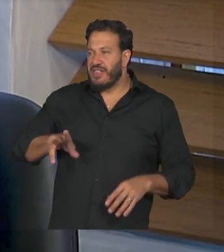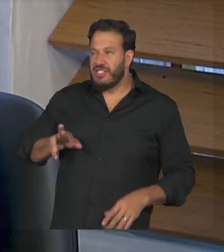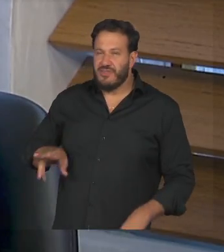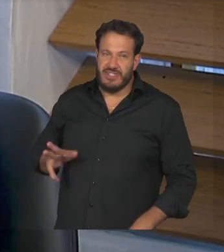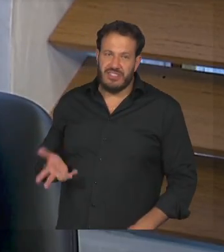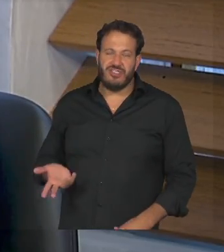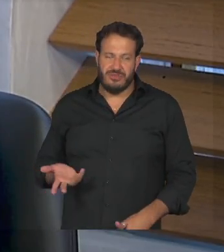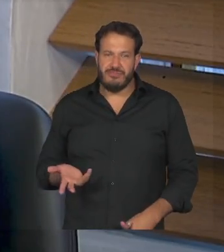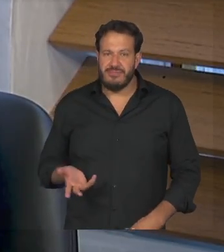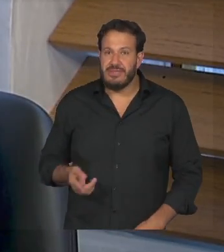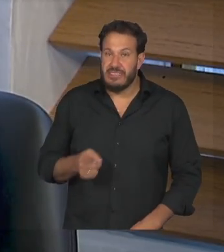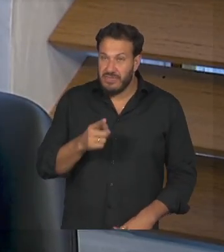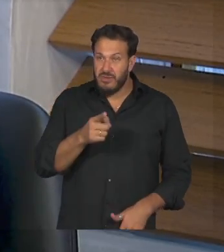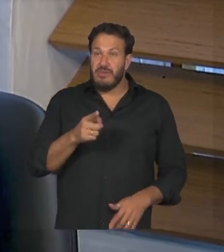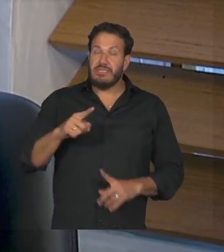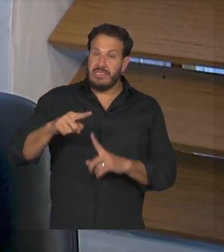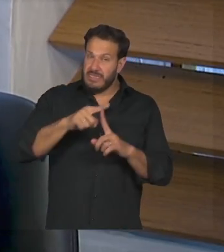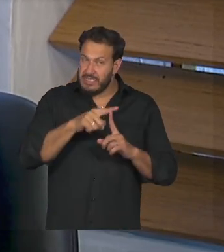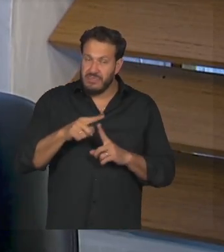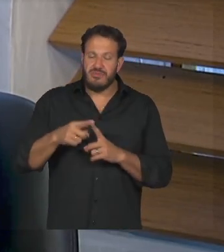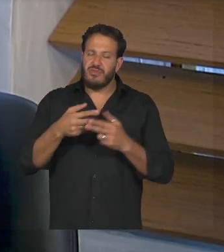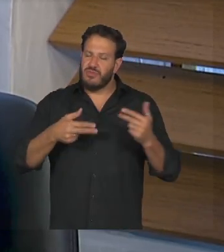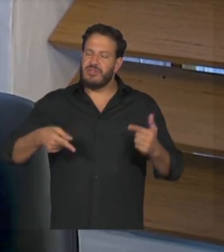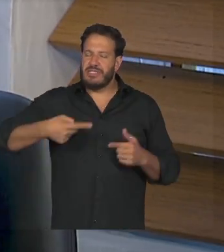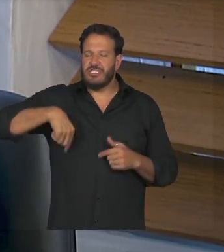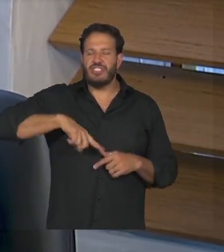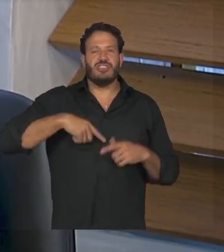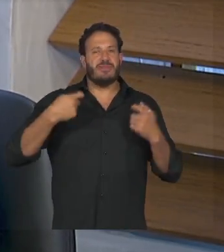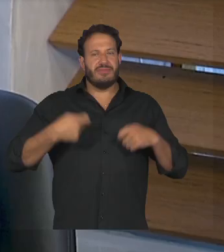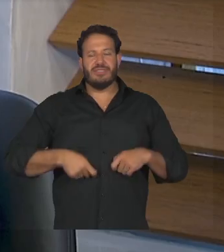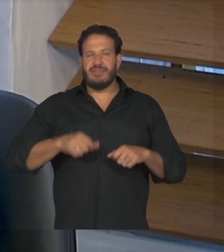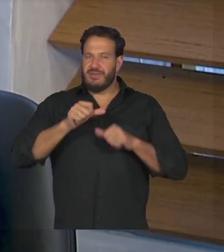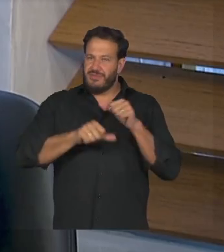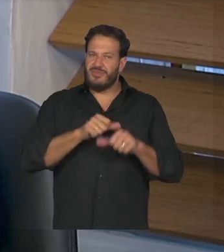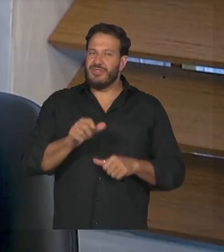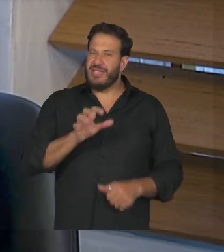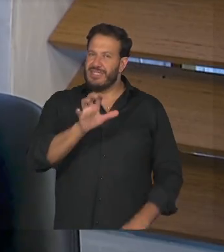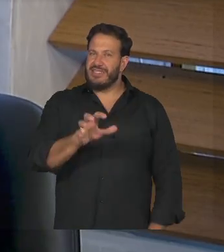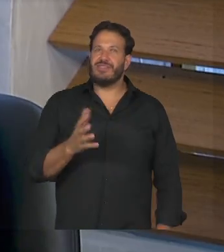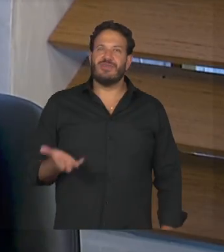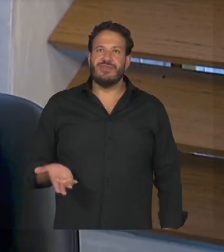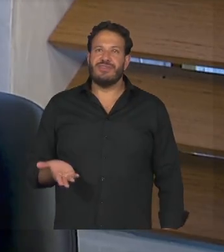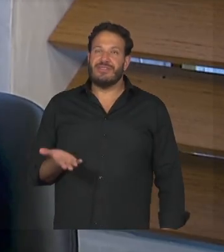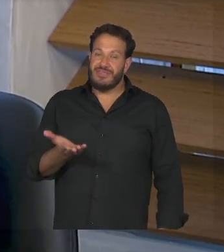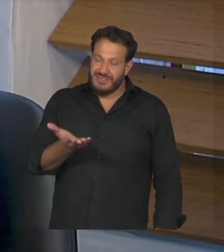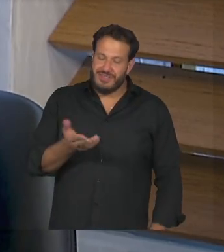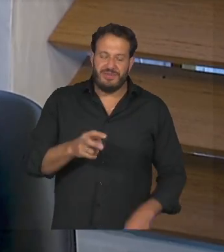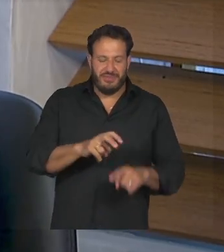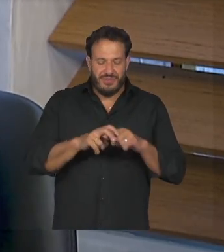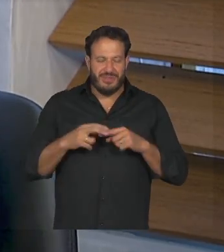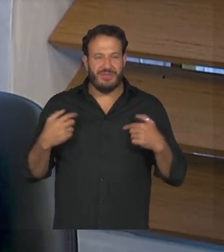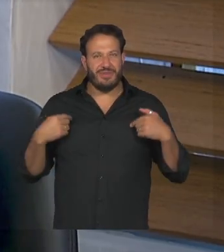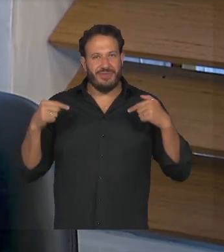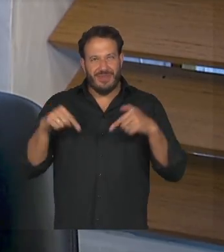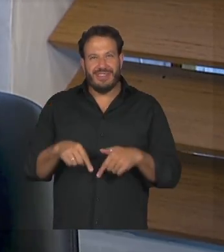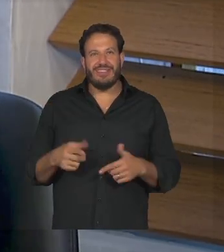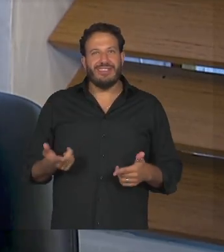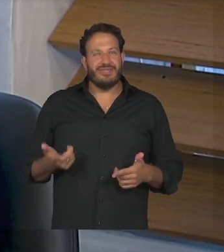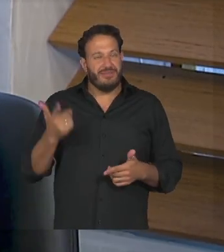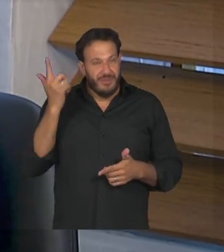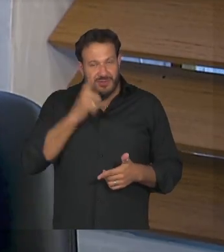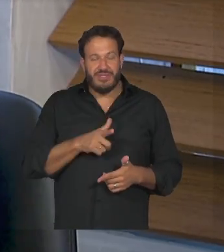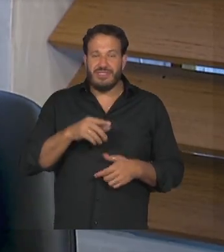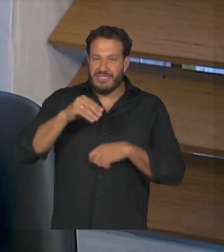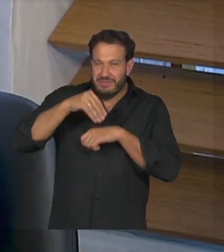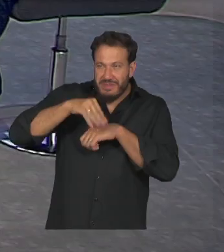então esse tipo de coisa a gente ainda precisa desmistificar e é por isso que eu tô aqui para